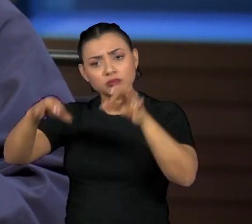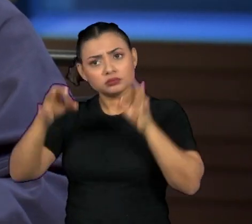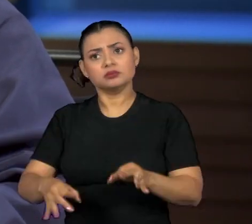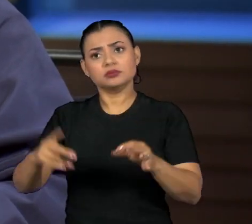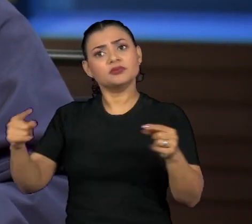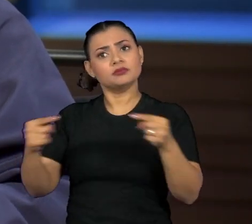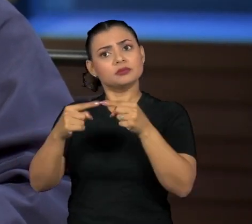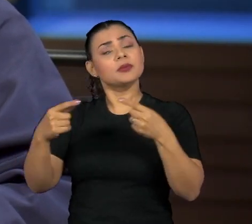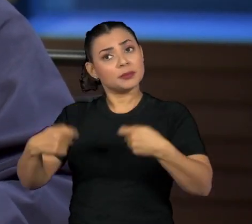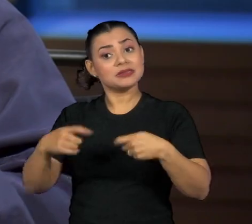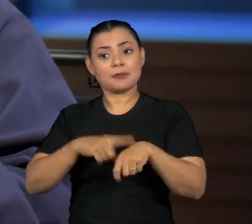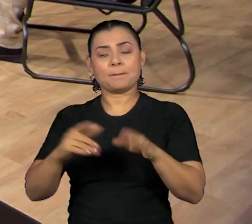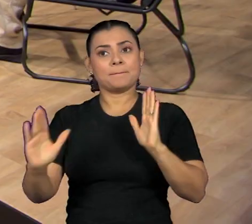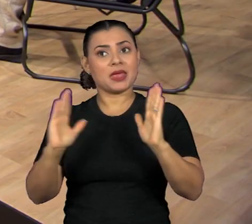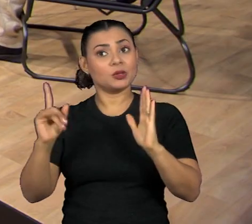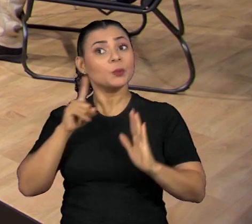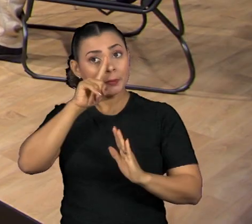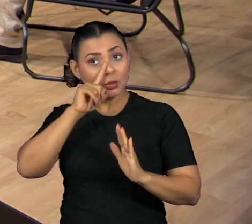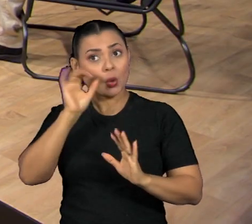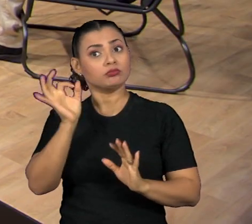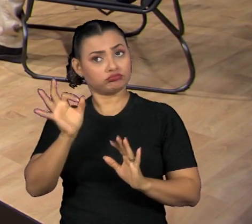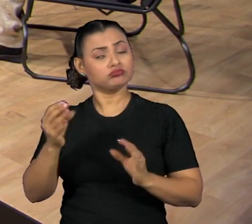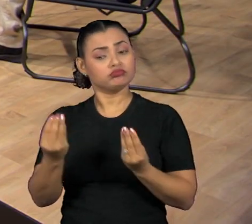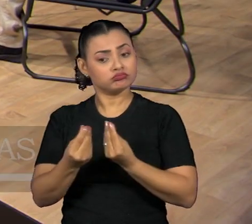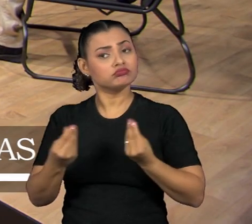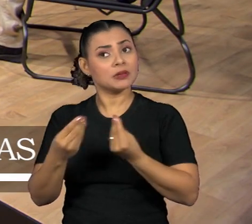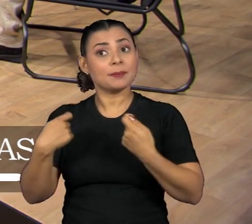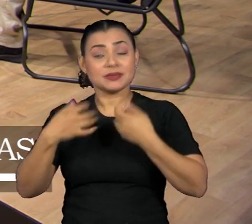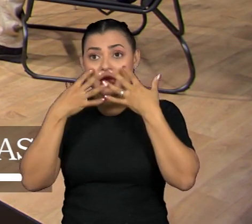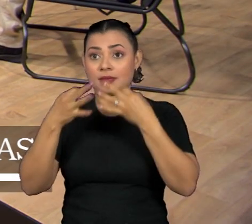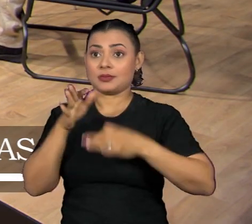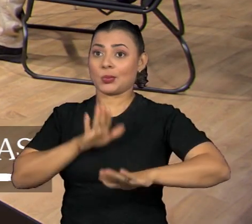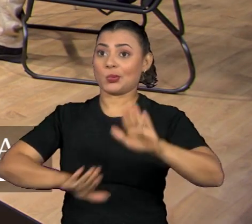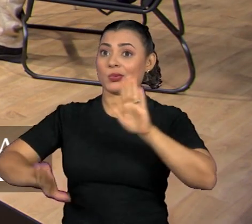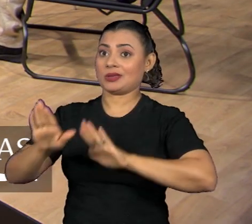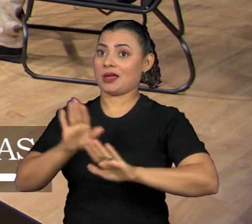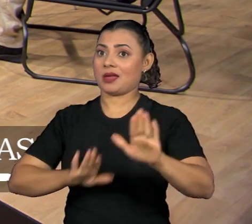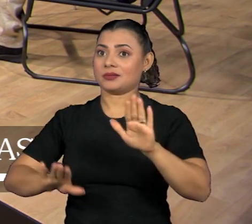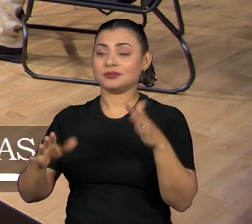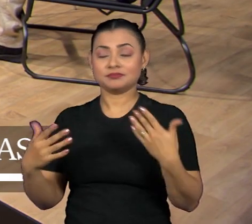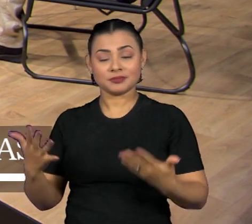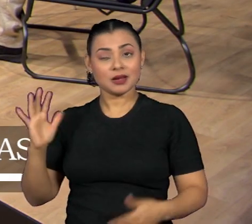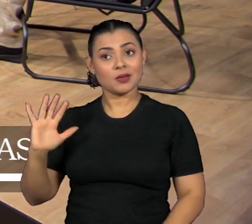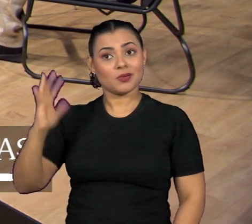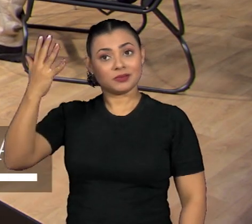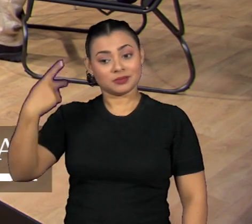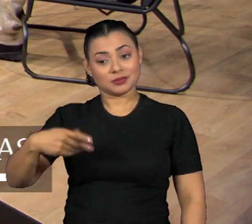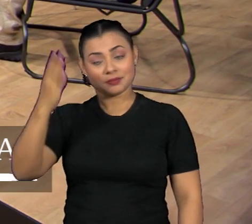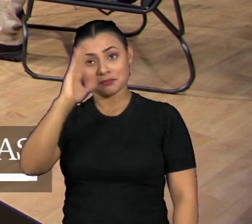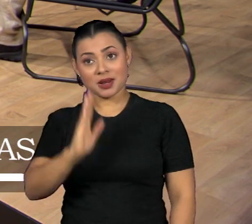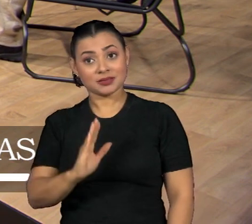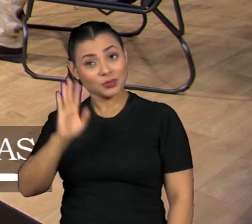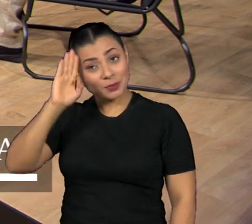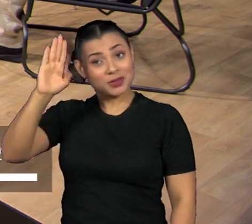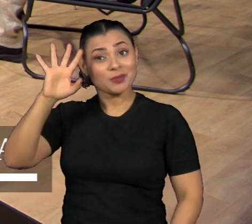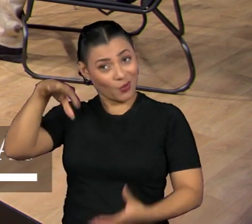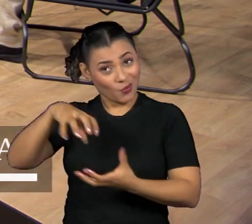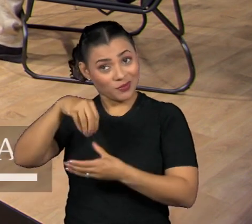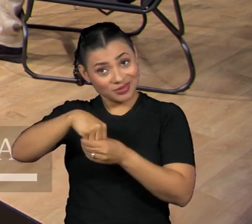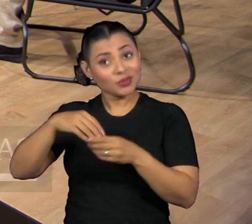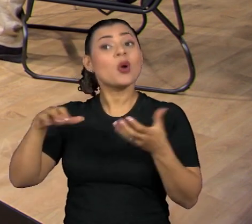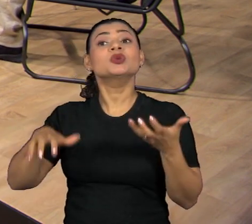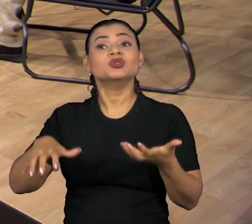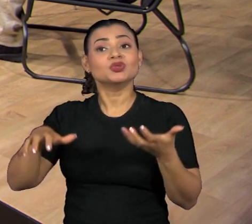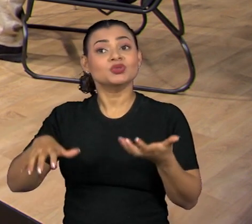Então, estamos num momento bastante perigoso, que a gente precisa tomar muito cuidado com o que está acontecendo dentro do país, principalmente dentro do Congresso